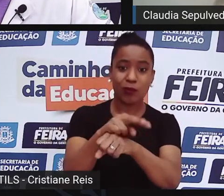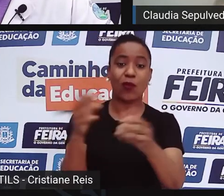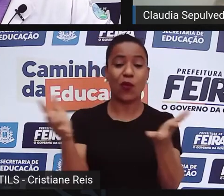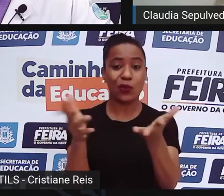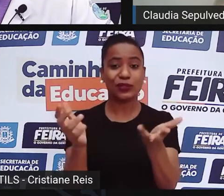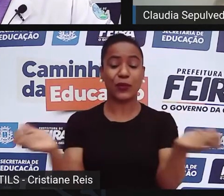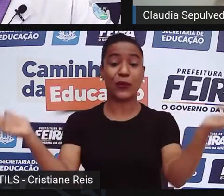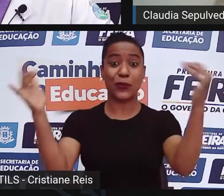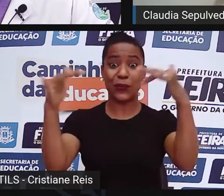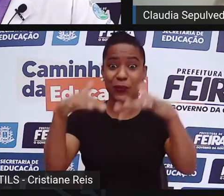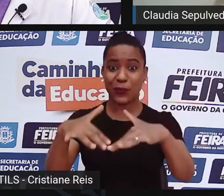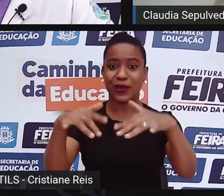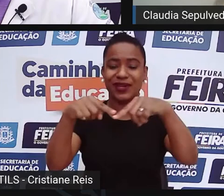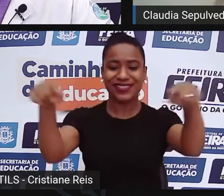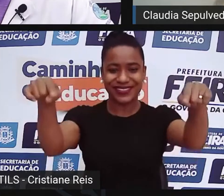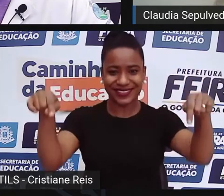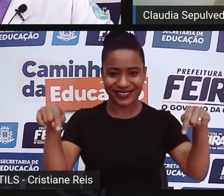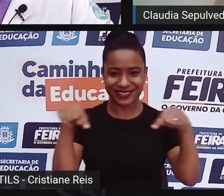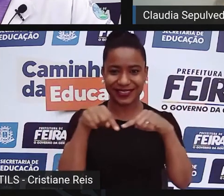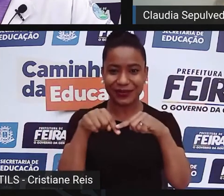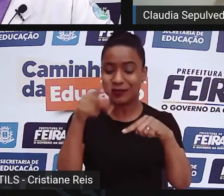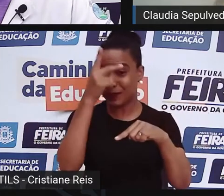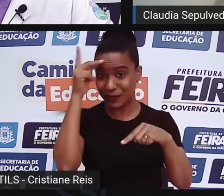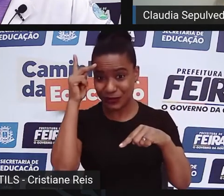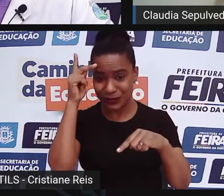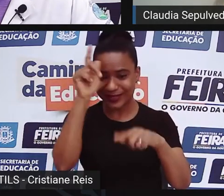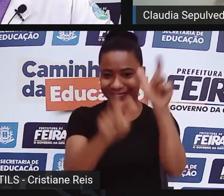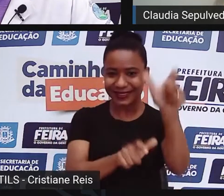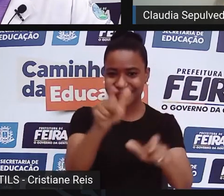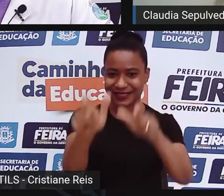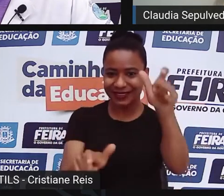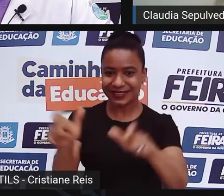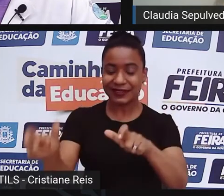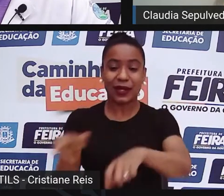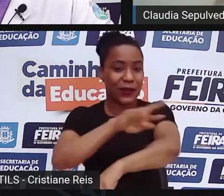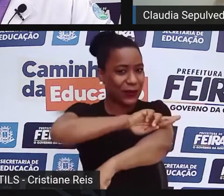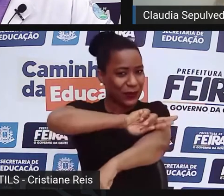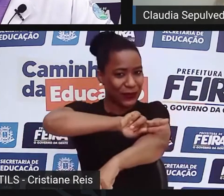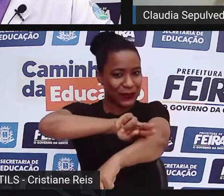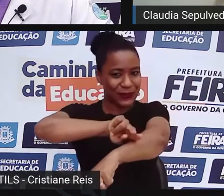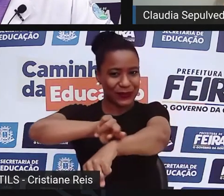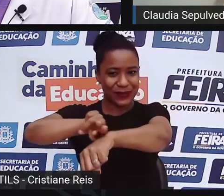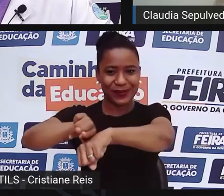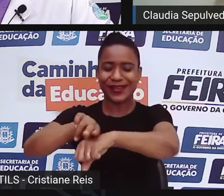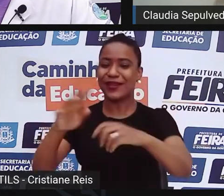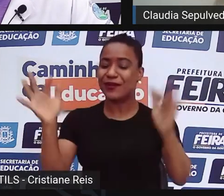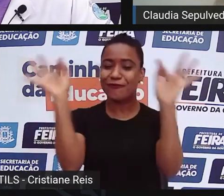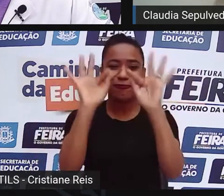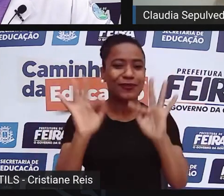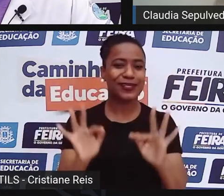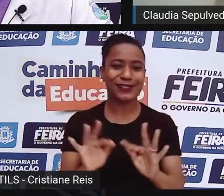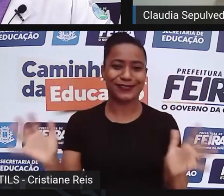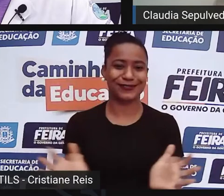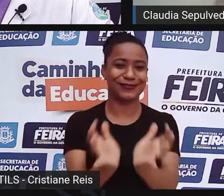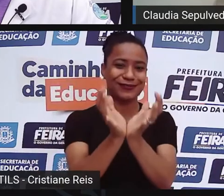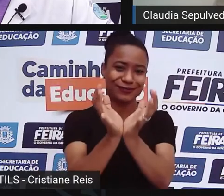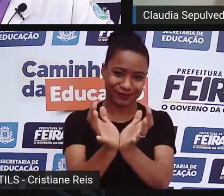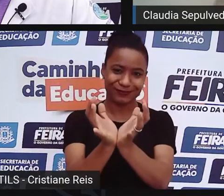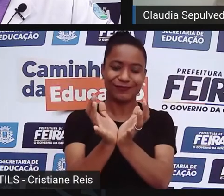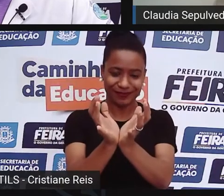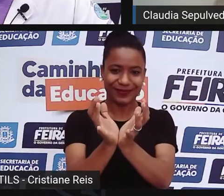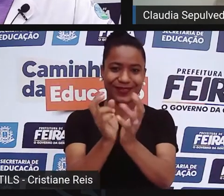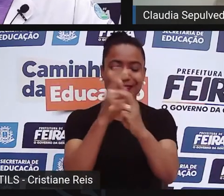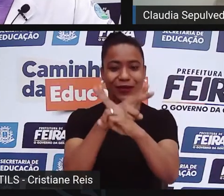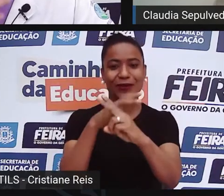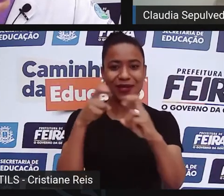para mim, é muito, eu tenho muita felicidade de estar nessa comunidade, e eu tive, ao longo dos anos, cada vez